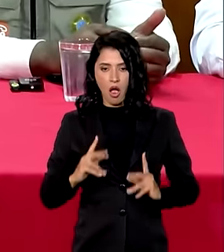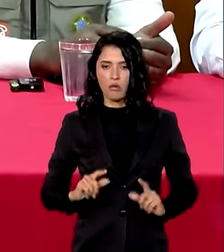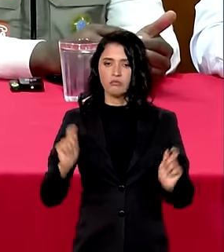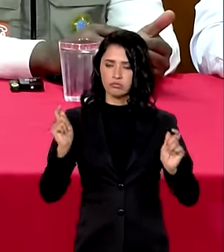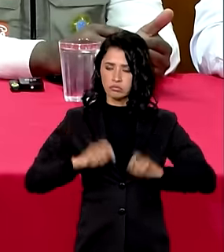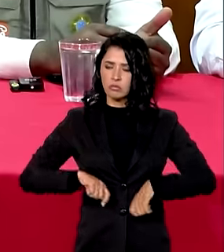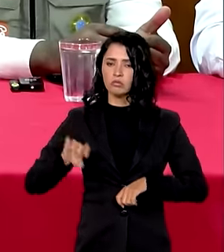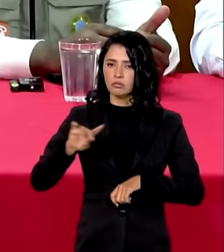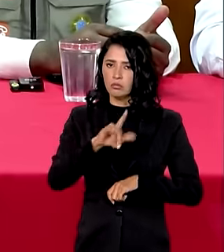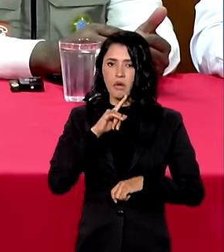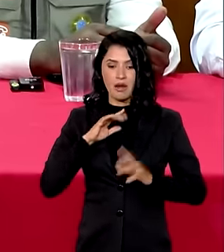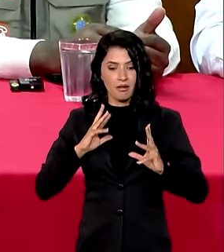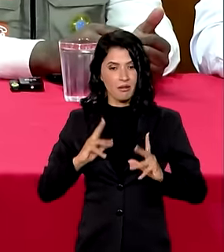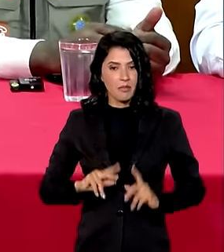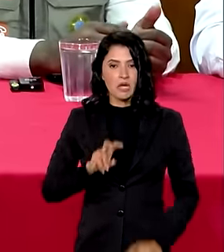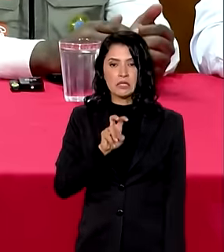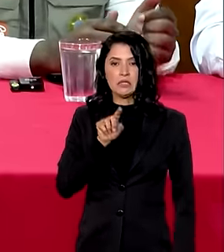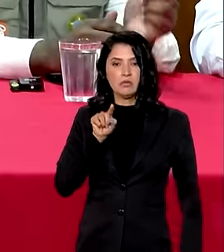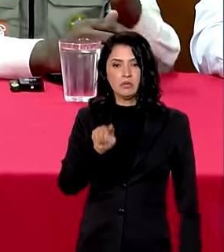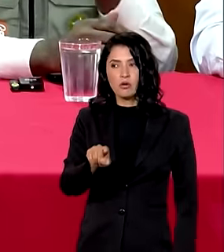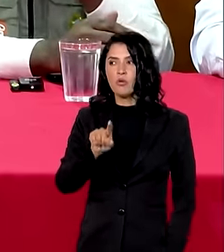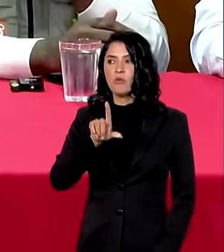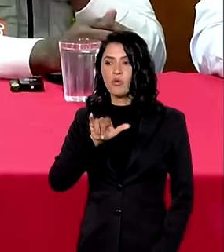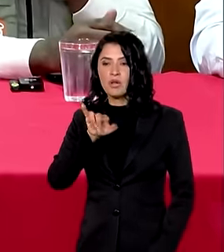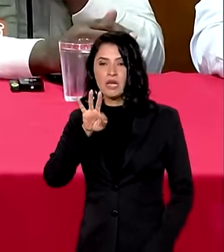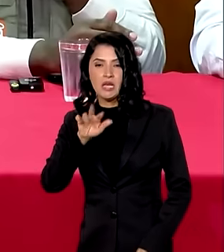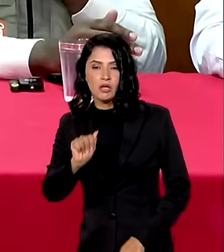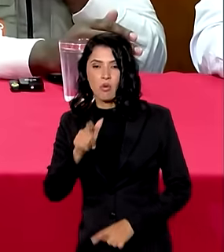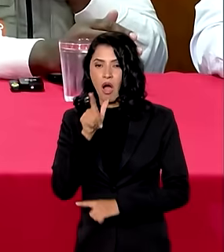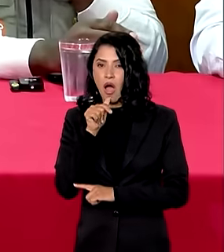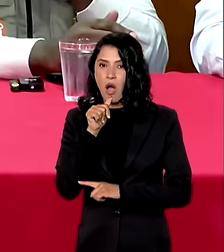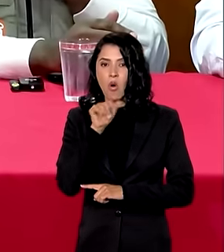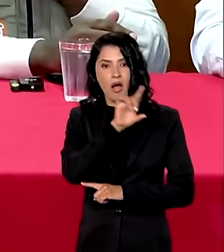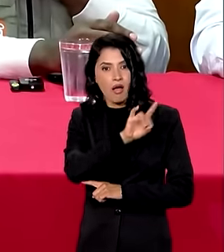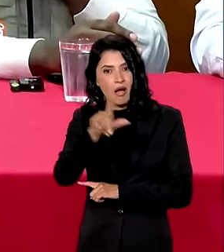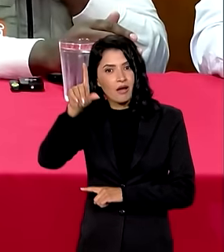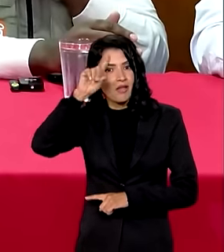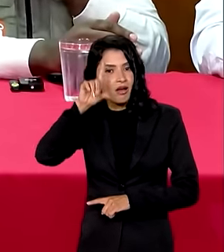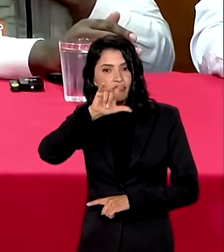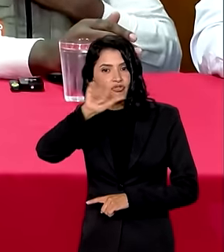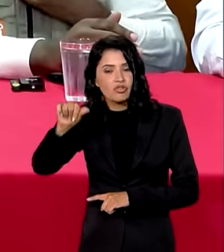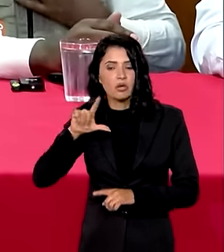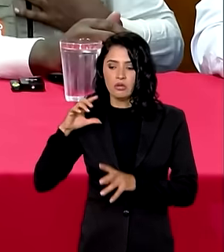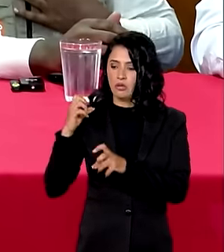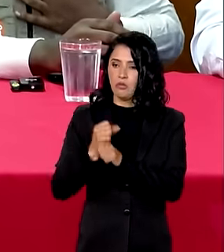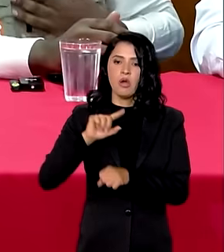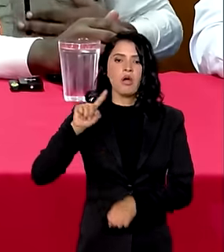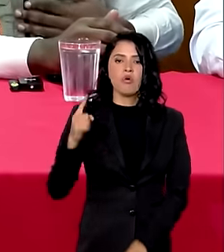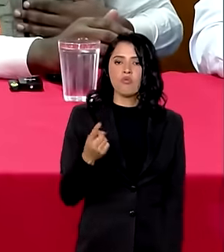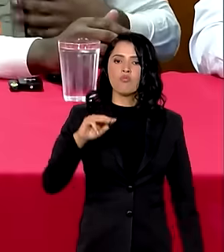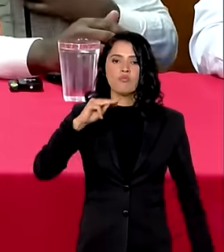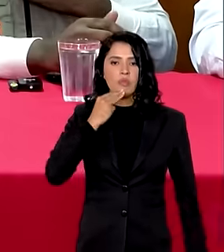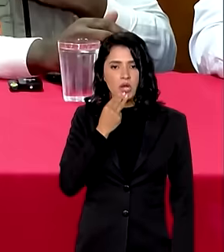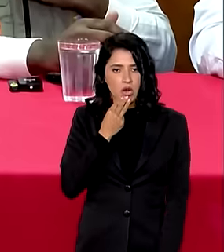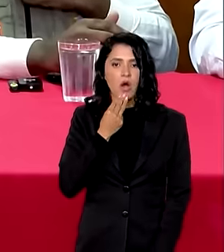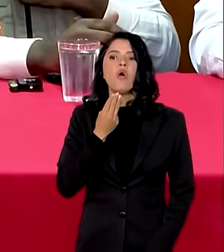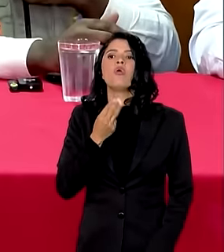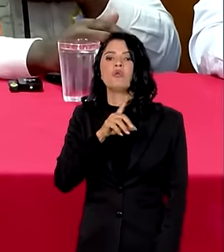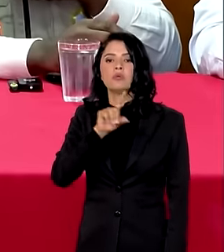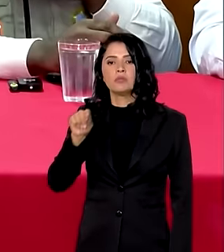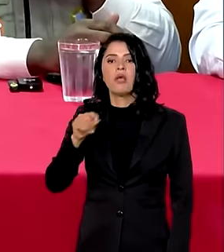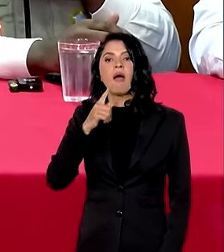purificar 5 mil litros de água por dia. Isso significa 1 milhão e 100 mil litros de água por dia.